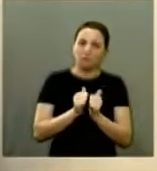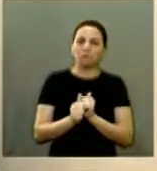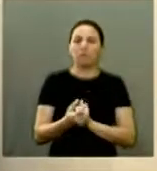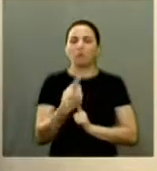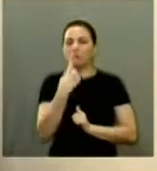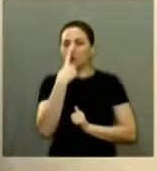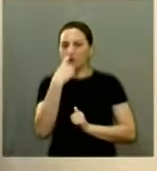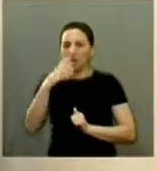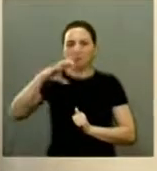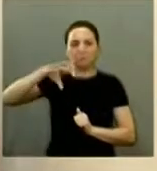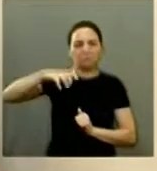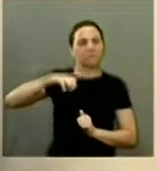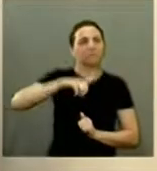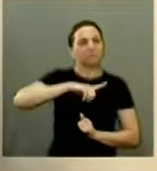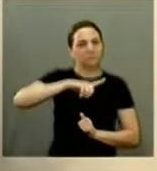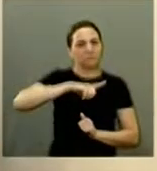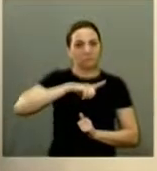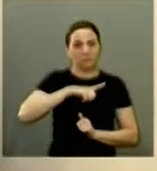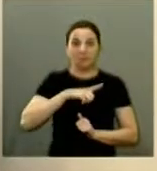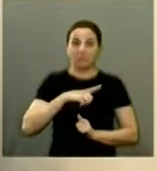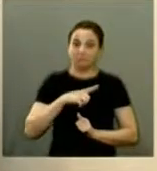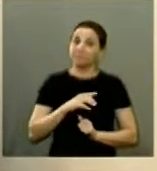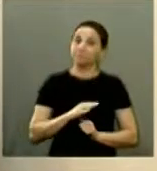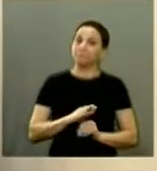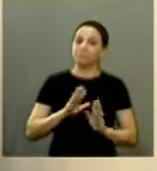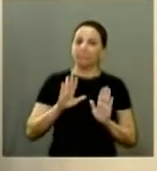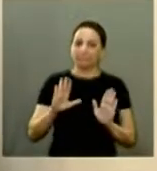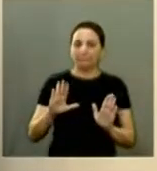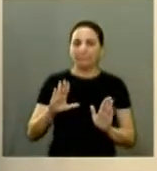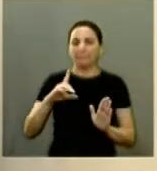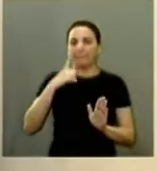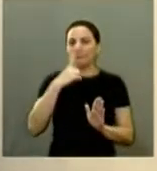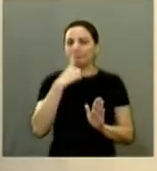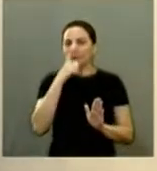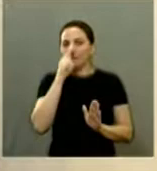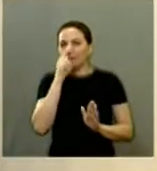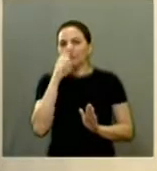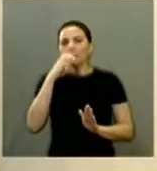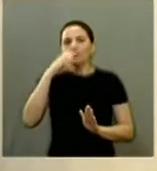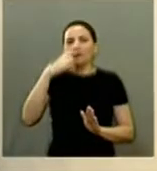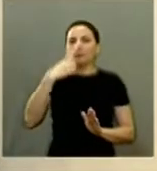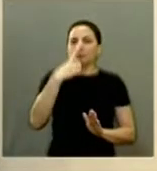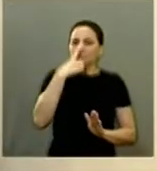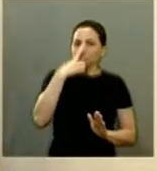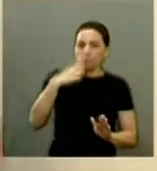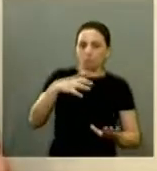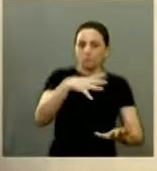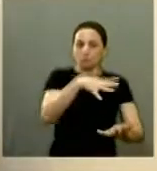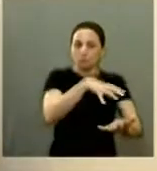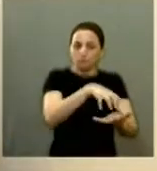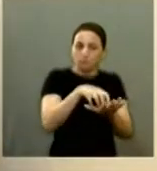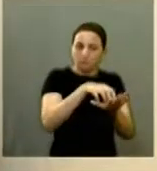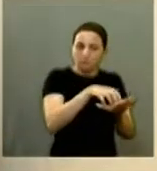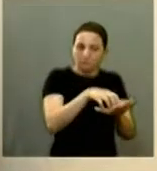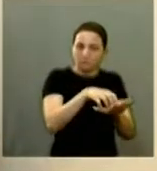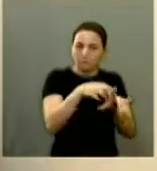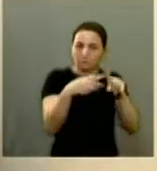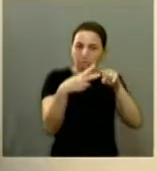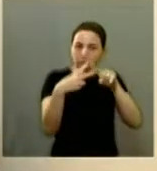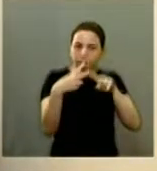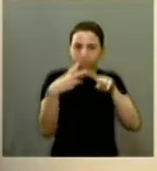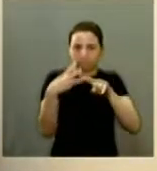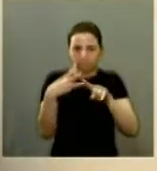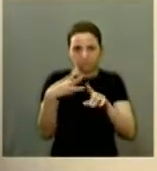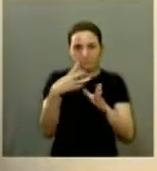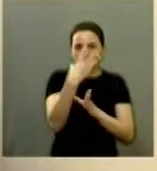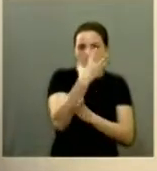esgoto então tanto a água e esgoto da nossa cidade e a parte de trânsito ela tem que ser copiada por as outras cidades então é muito bom